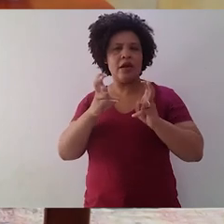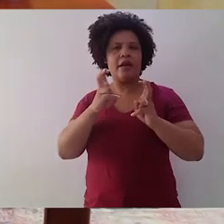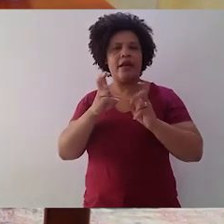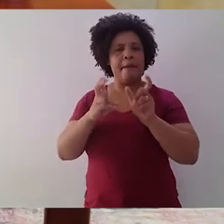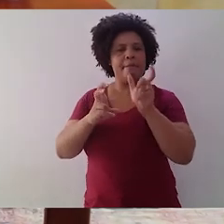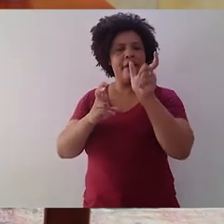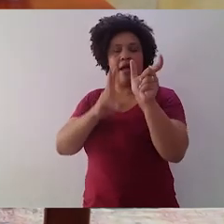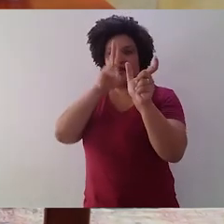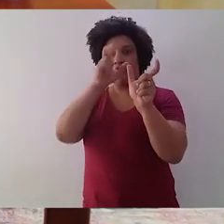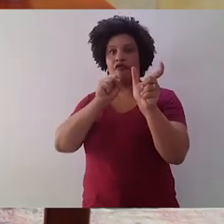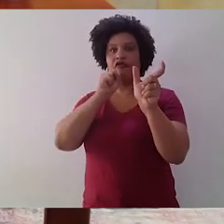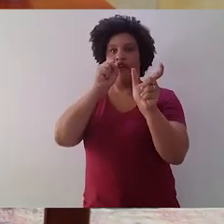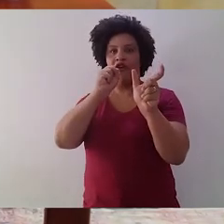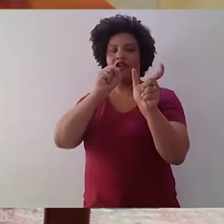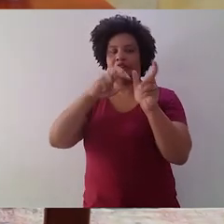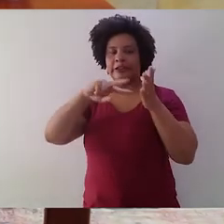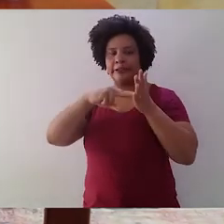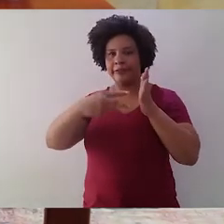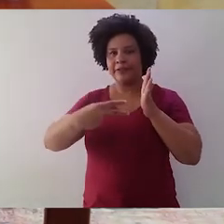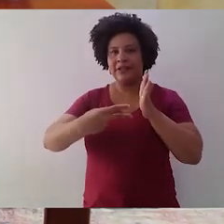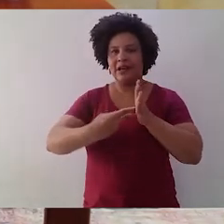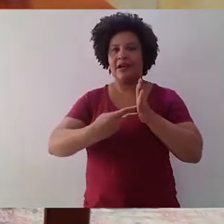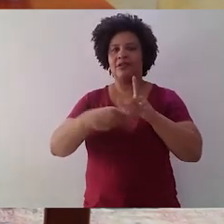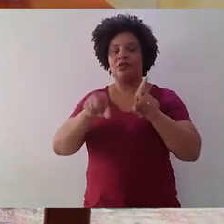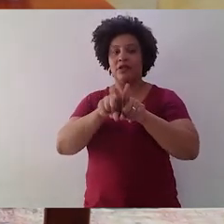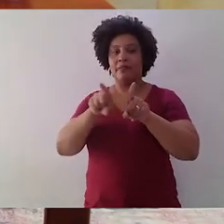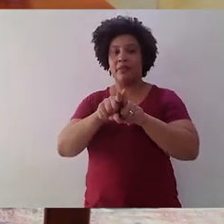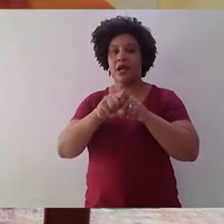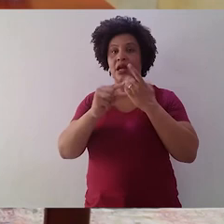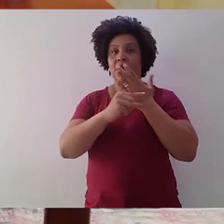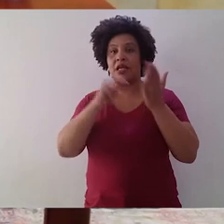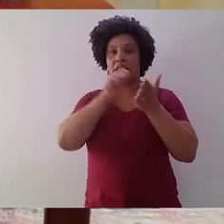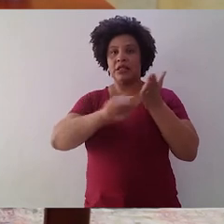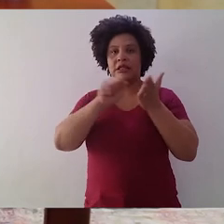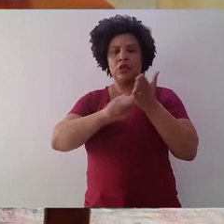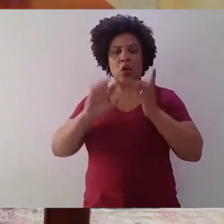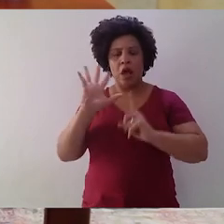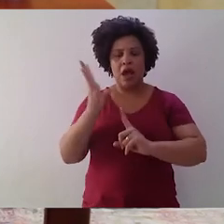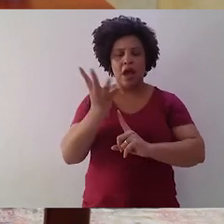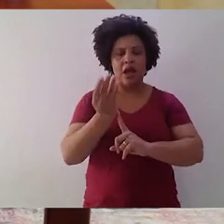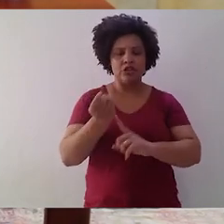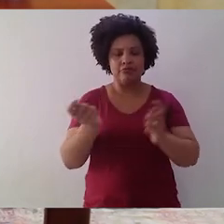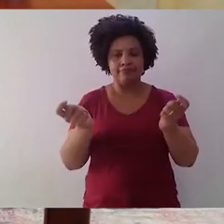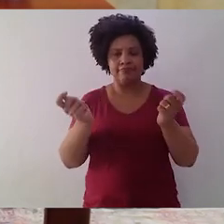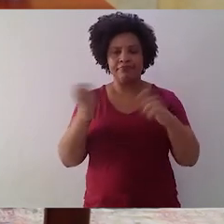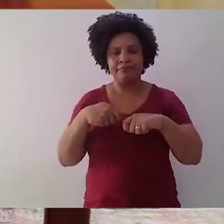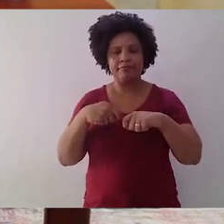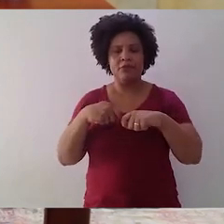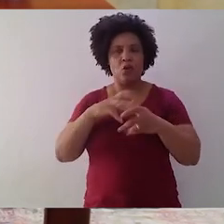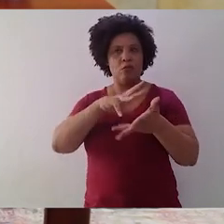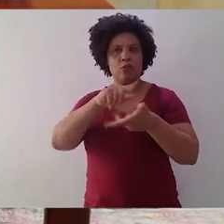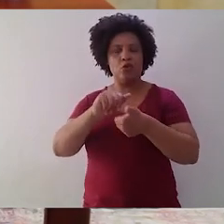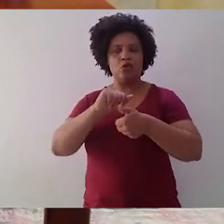palavras têm, como um escritor pode dar à sua arte uma capacidade de transformar o